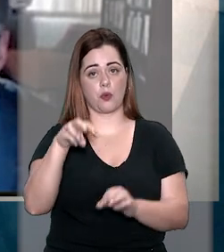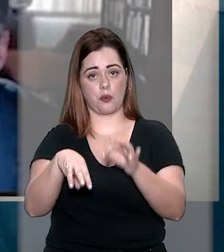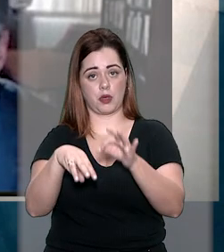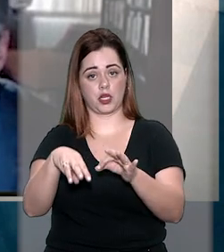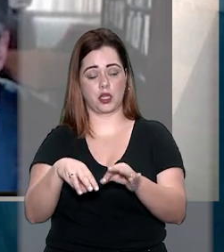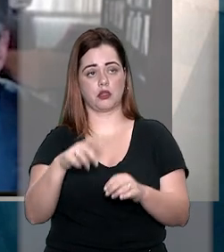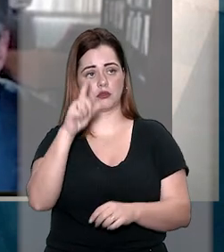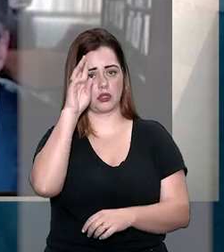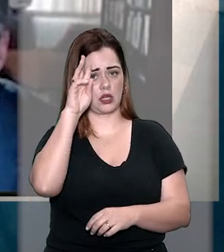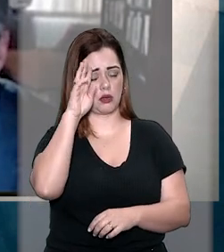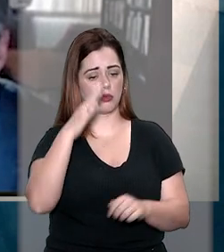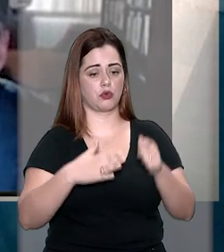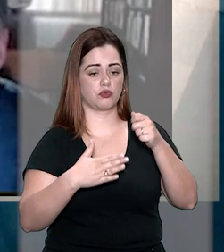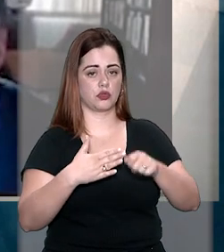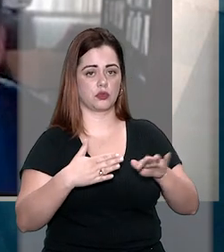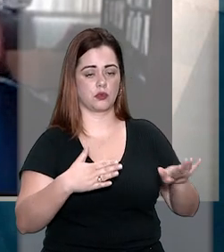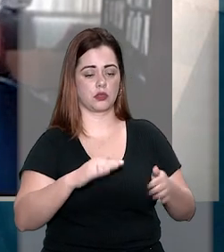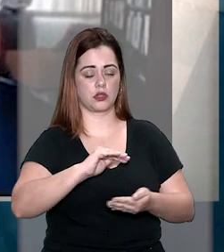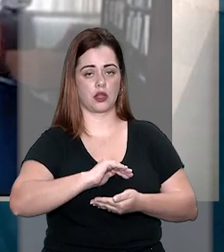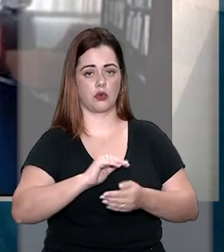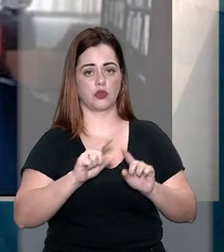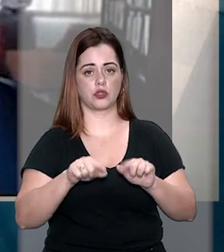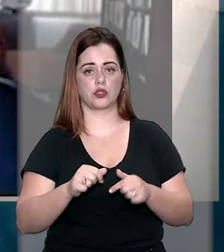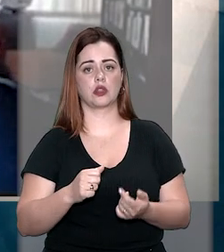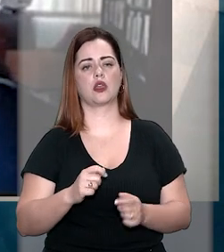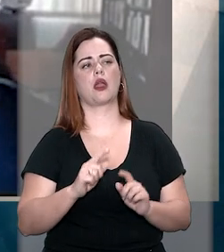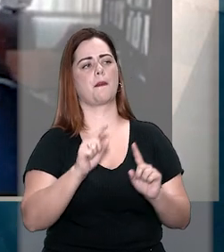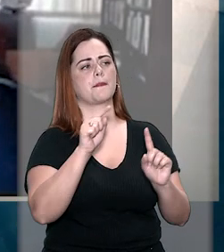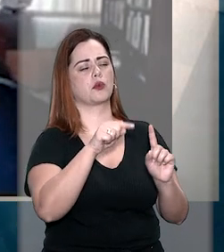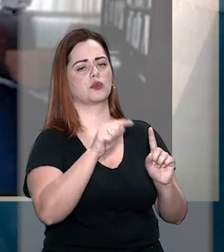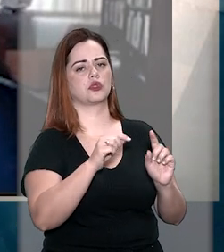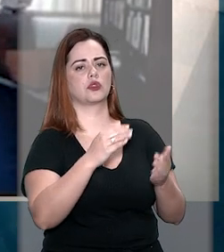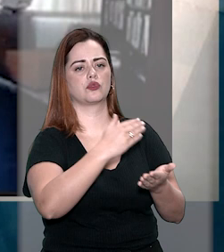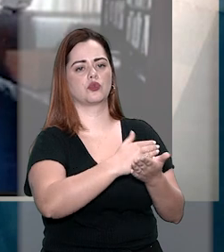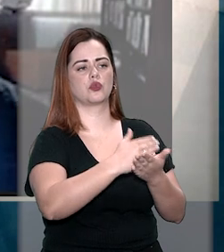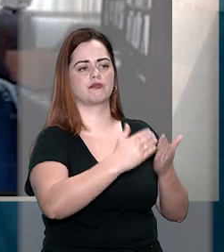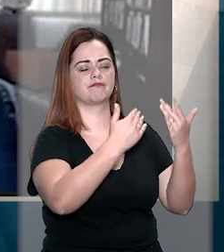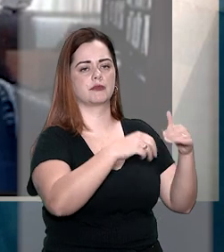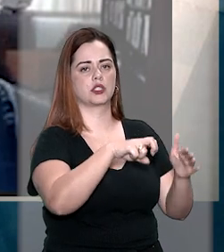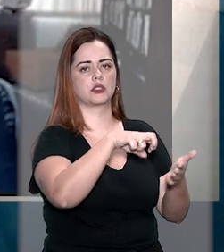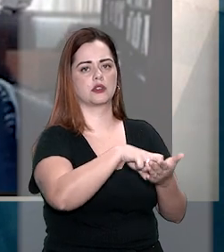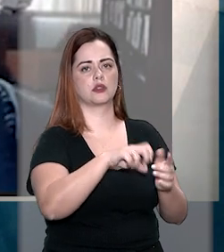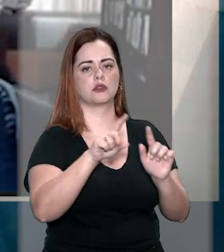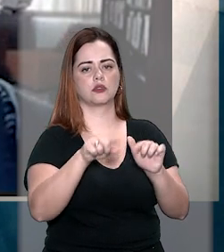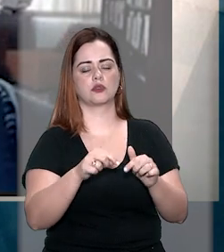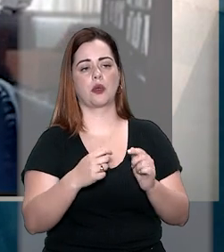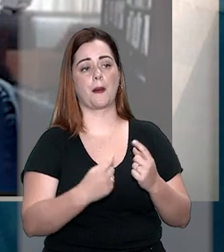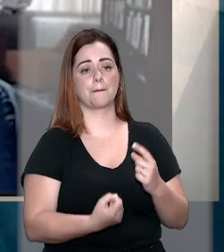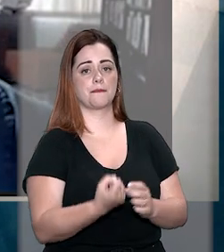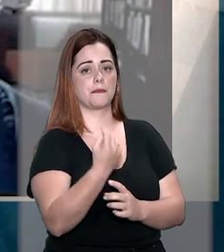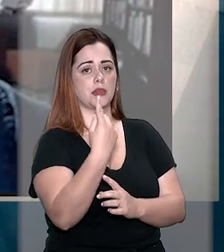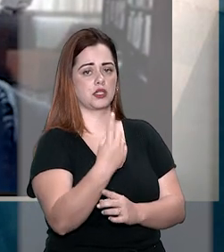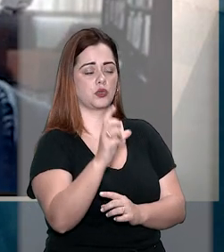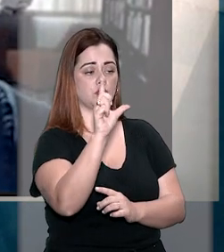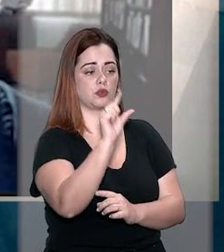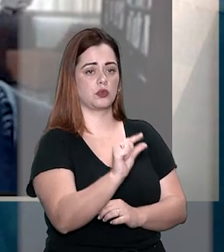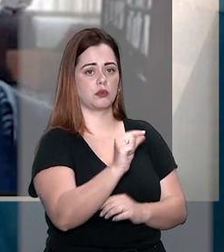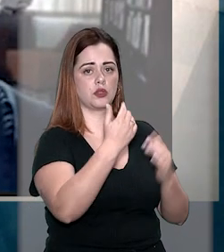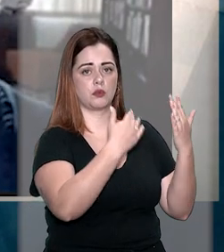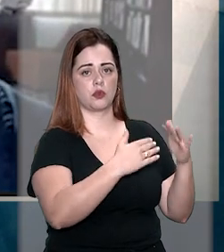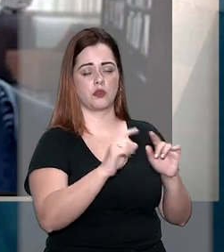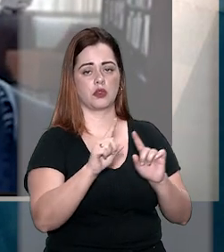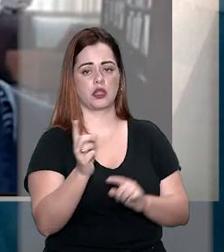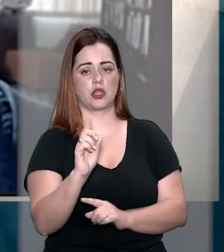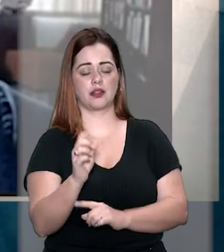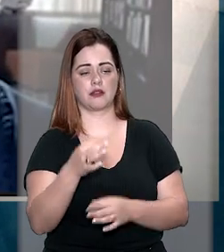lembrou jurisprudência pacífica da Corte, no sentido de que a propositura de ação penal exige apenas a presença de indícios mínimos de